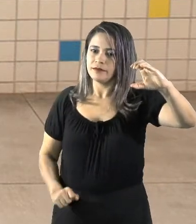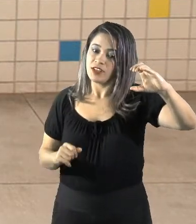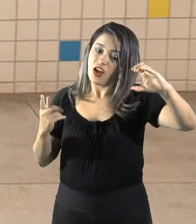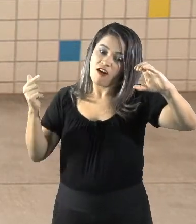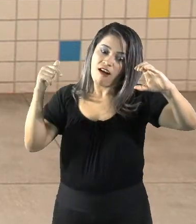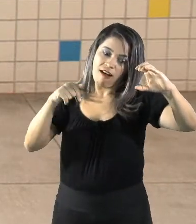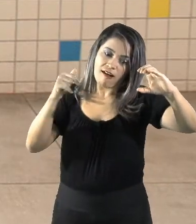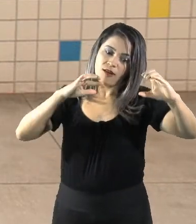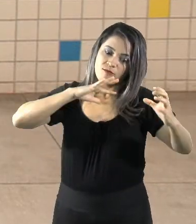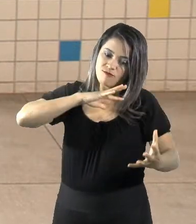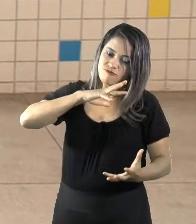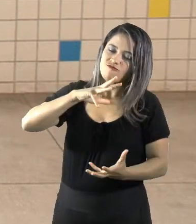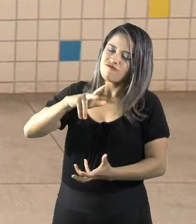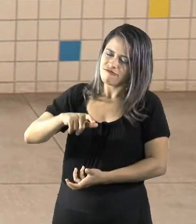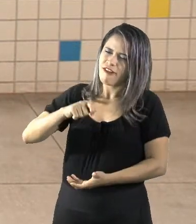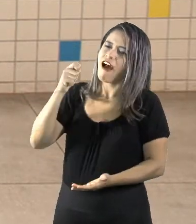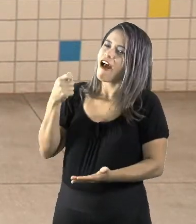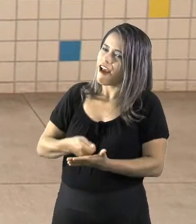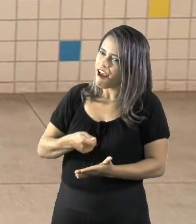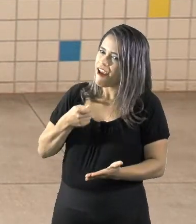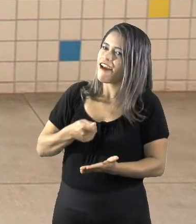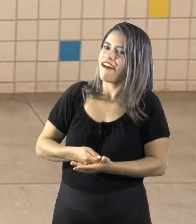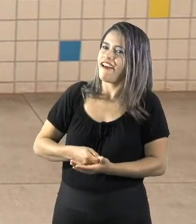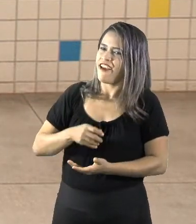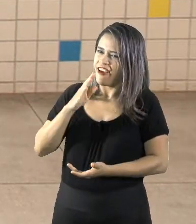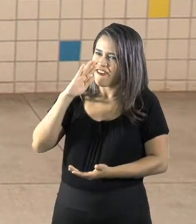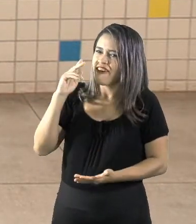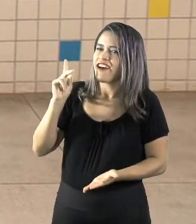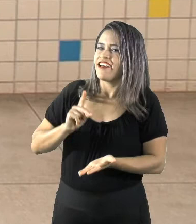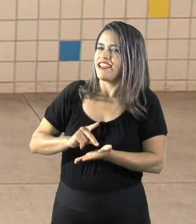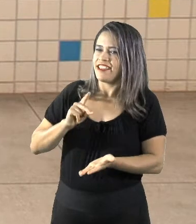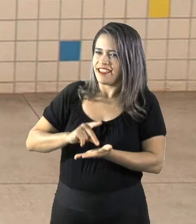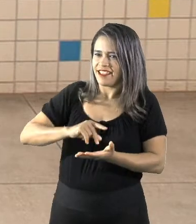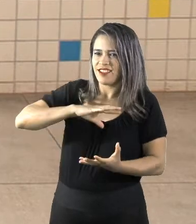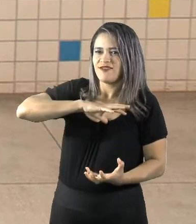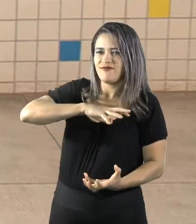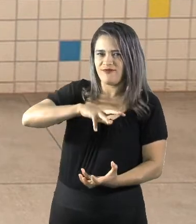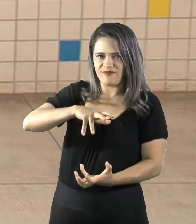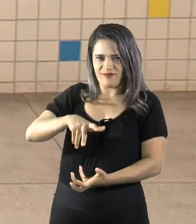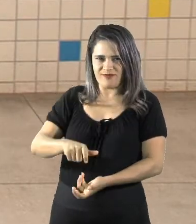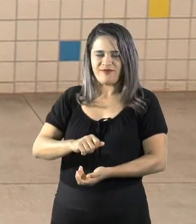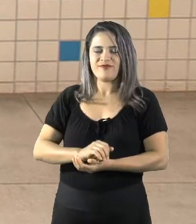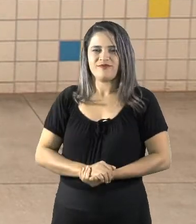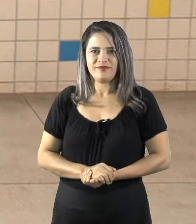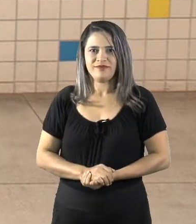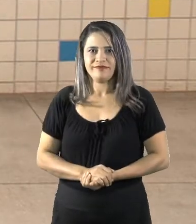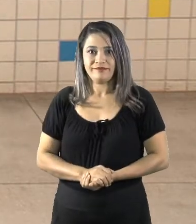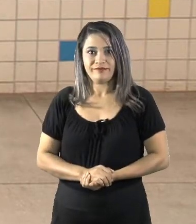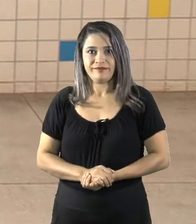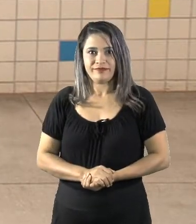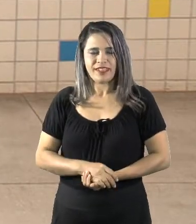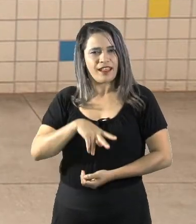planeta, ele realmente, ele é esférico, realmente ele é redondo. Aí, lembra que eu falei que nós íamos